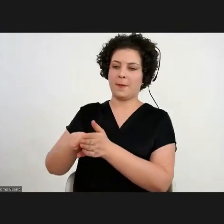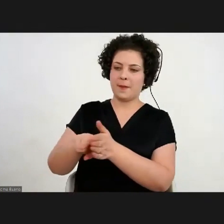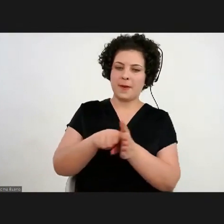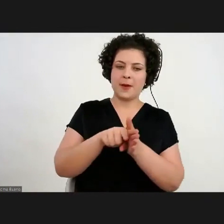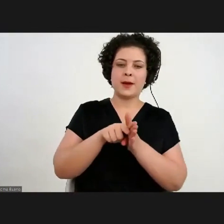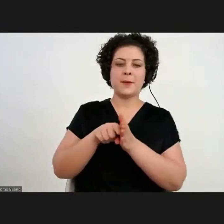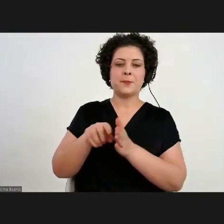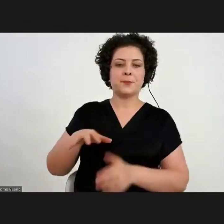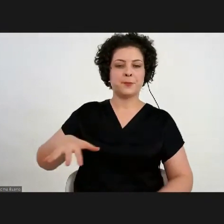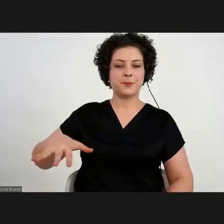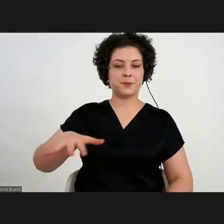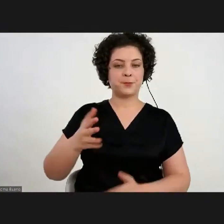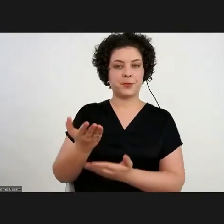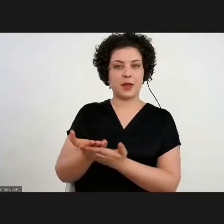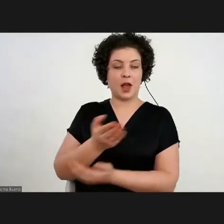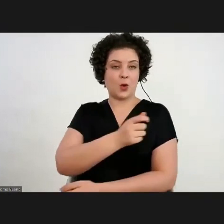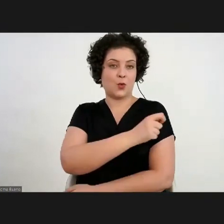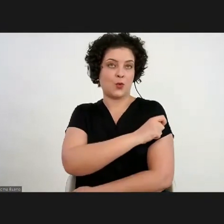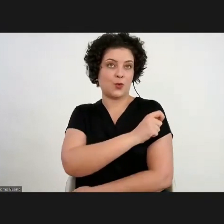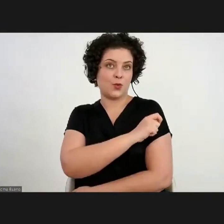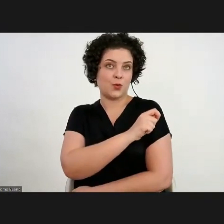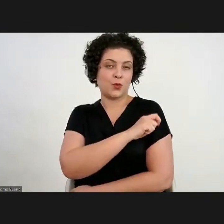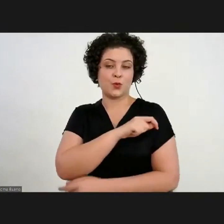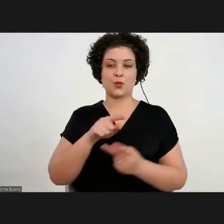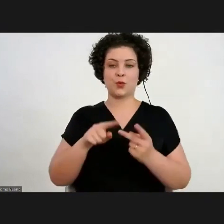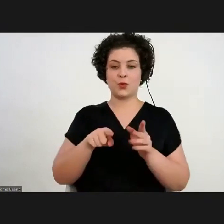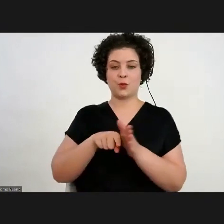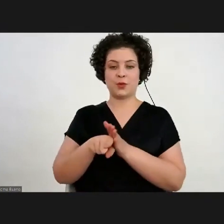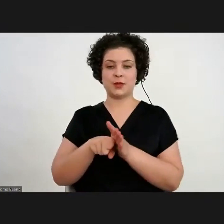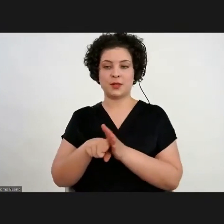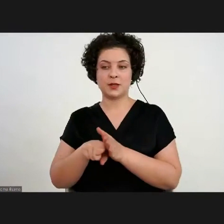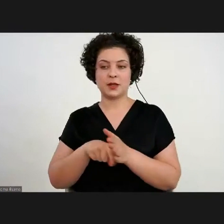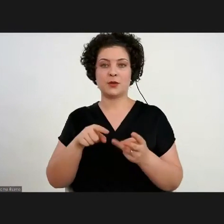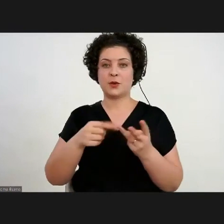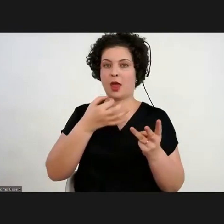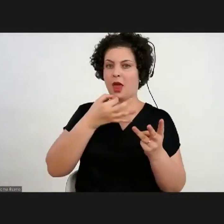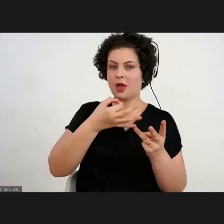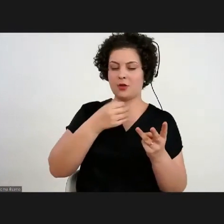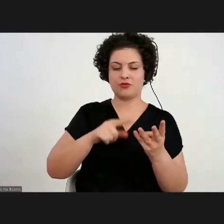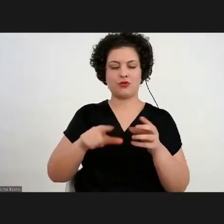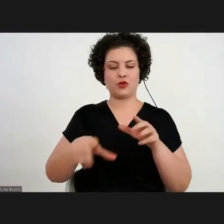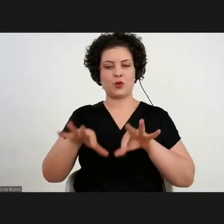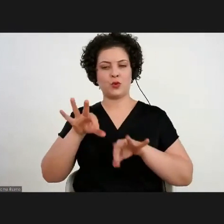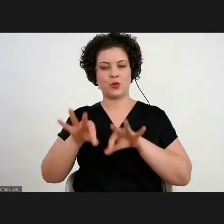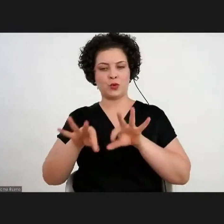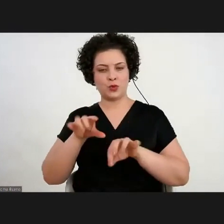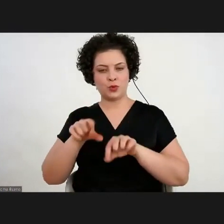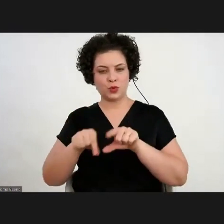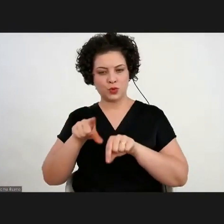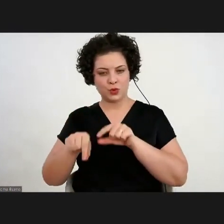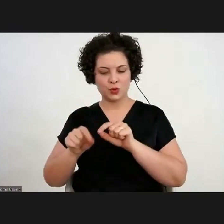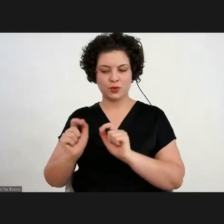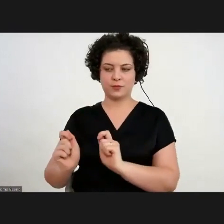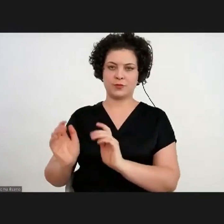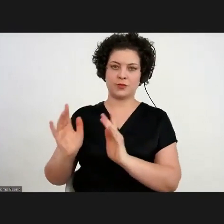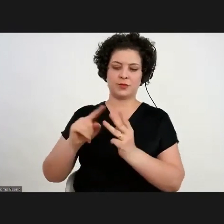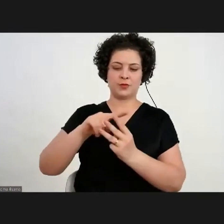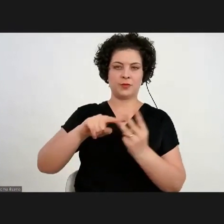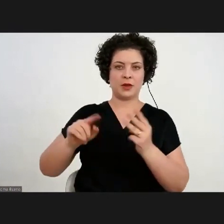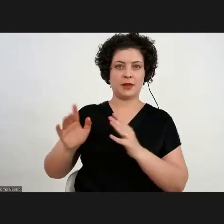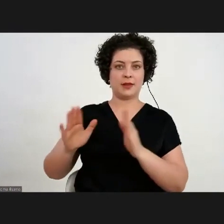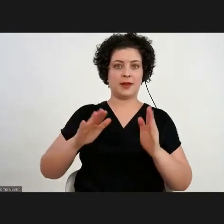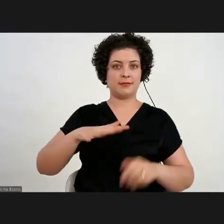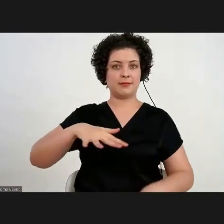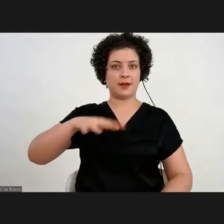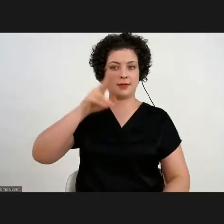estudantes, pesquisadores, críticos e curadores do percurso da história da arte,